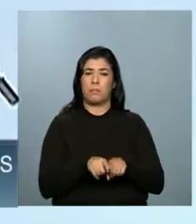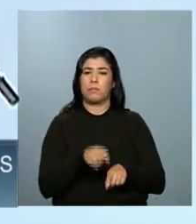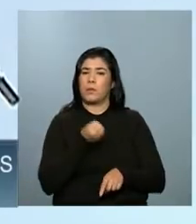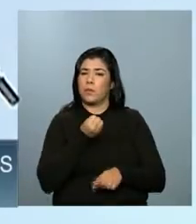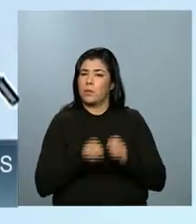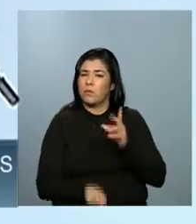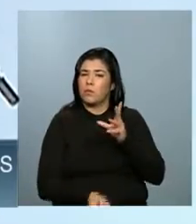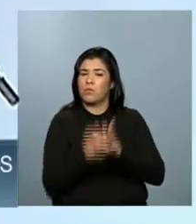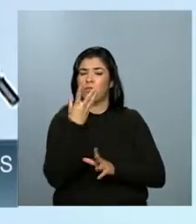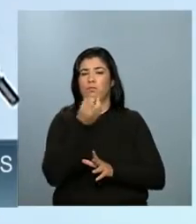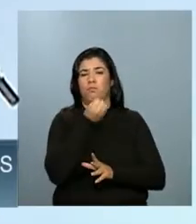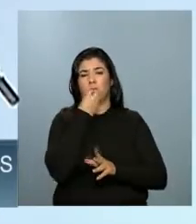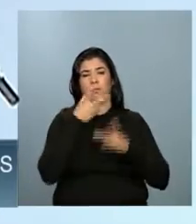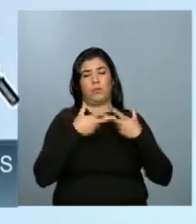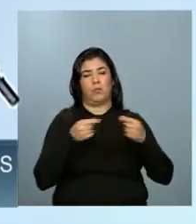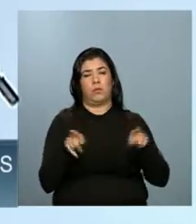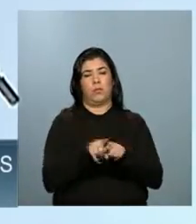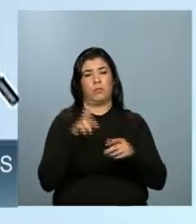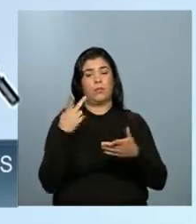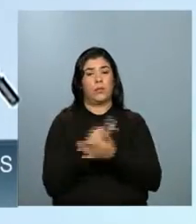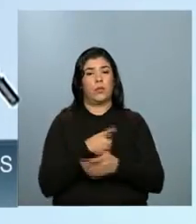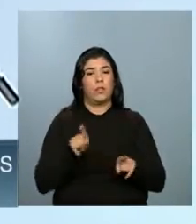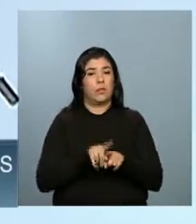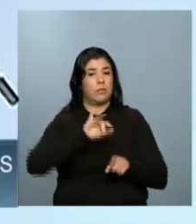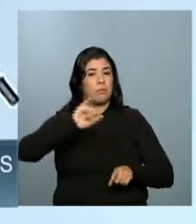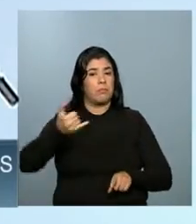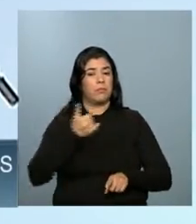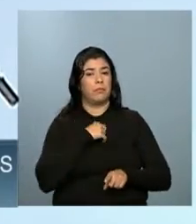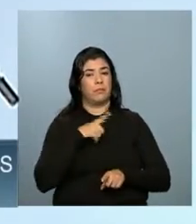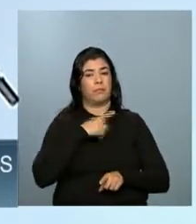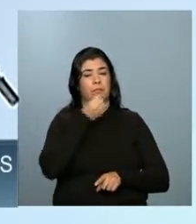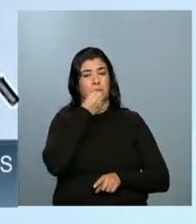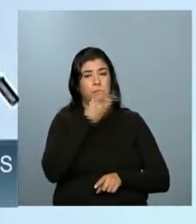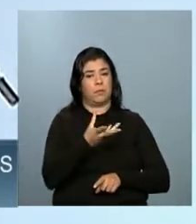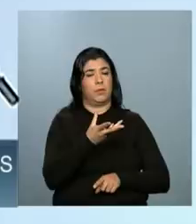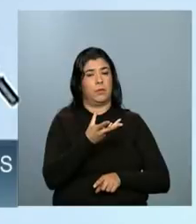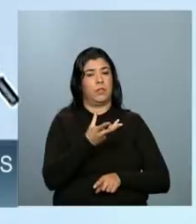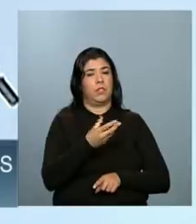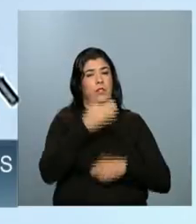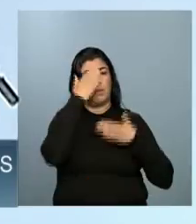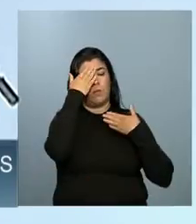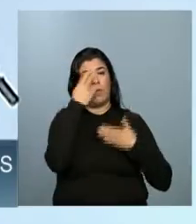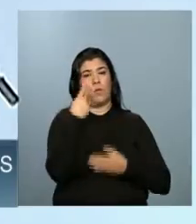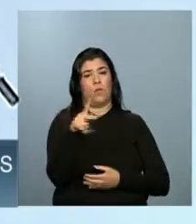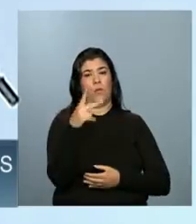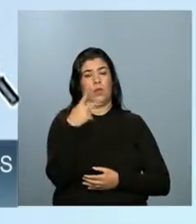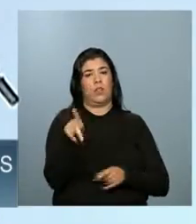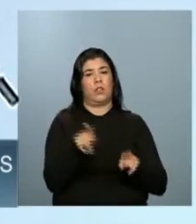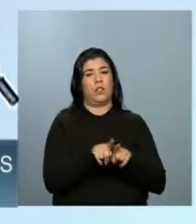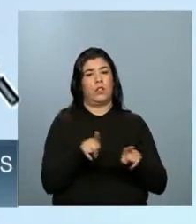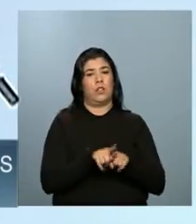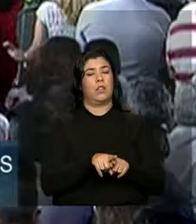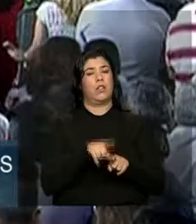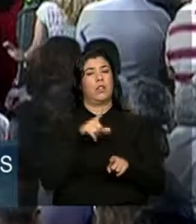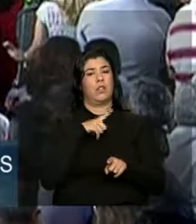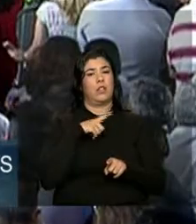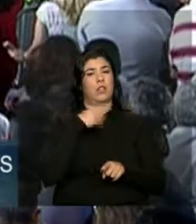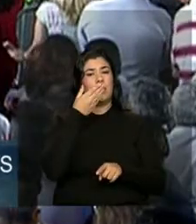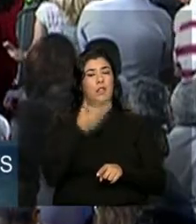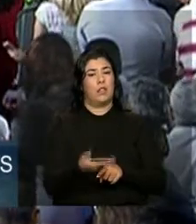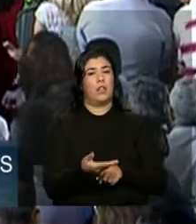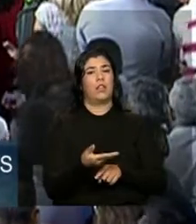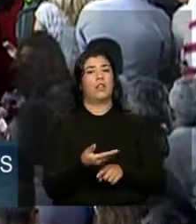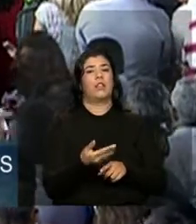boas acontecerão. E aqui eu aproveito a oportunidade, presidenta, por te agradecer pela ETE de Araguari,